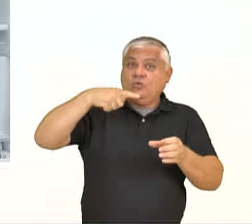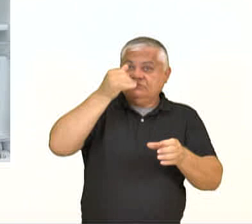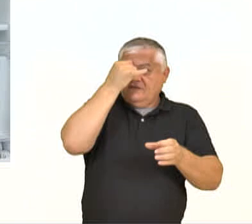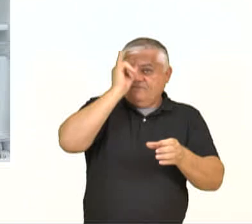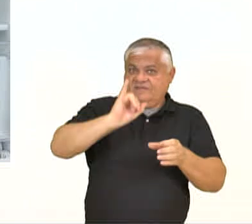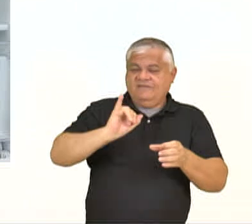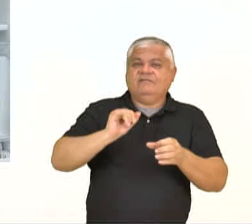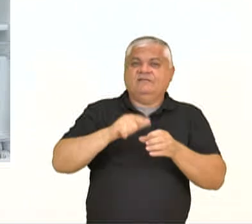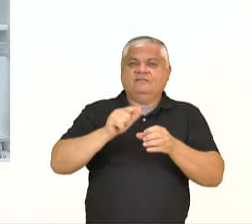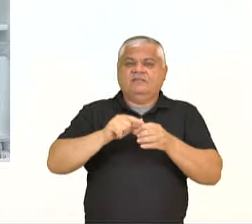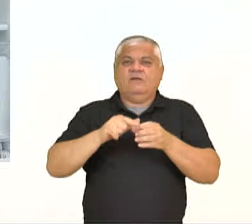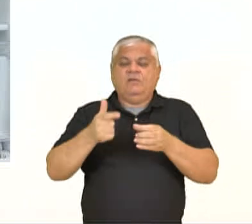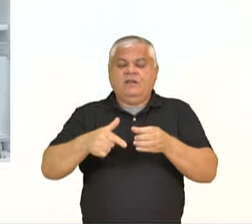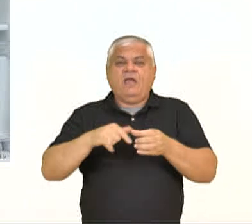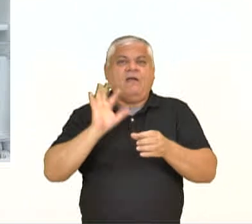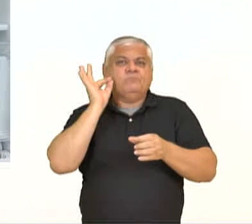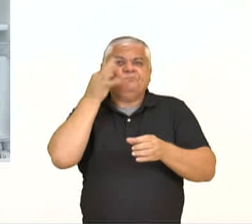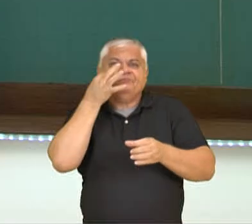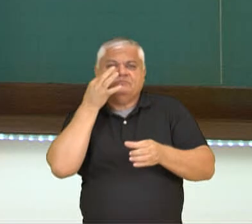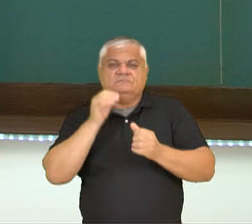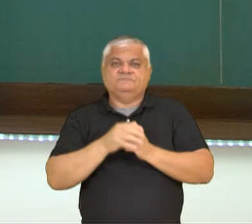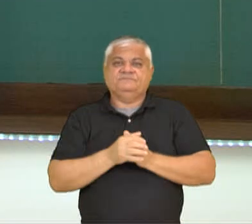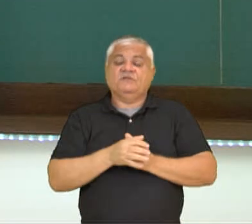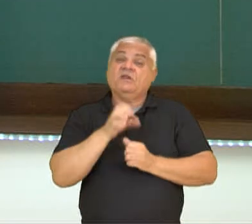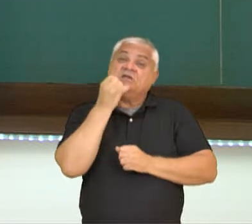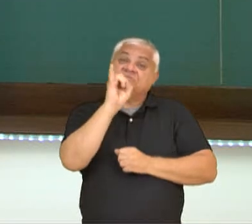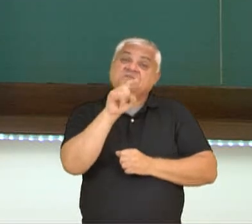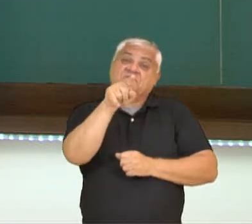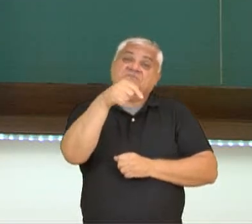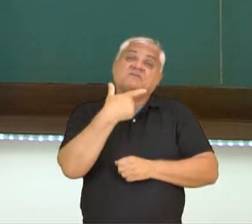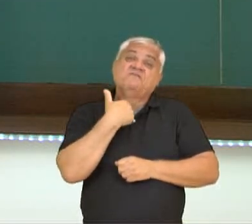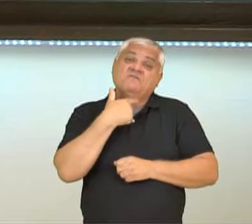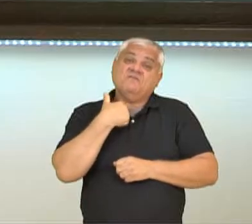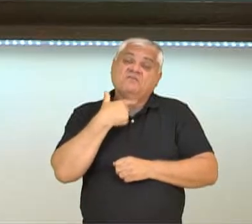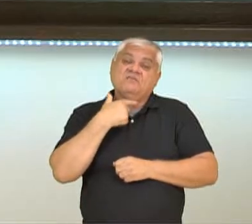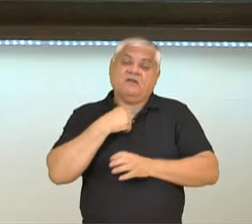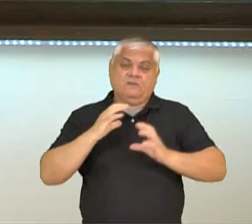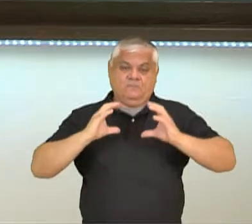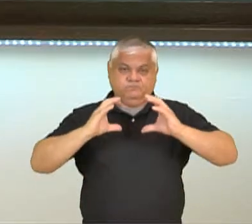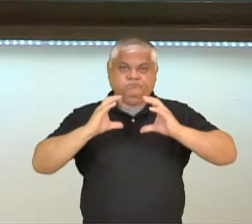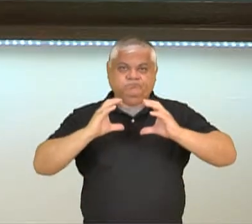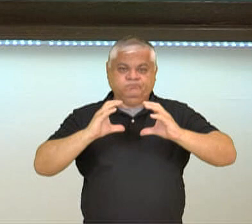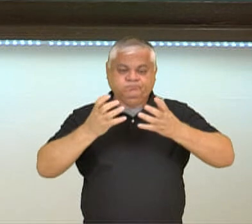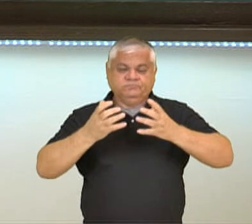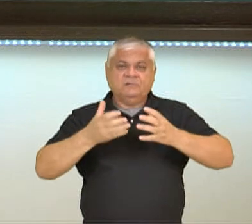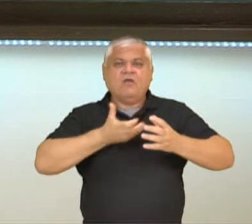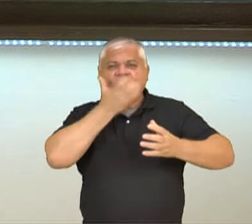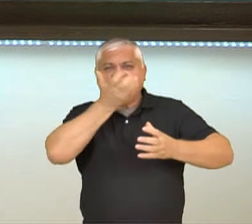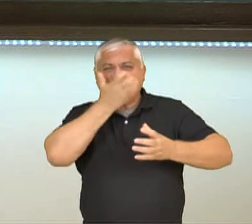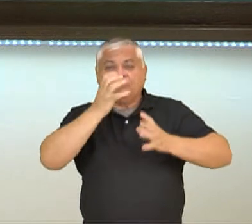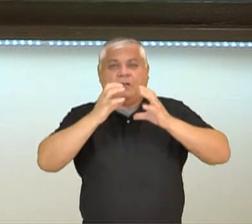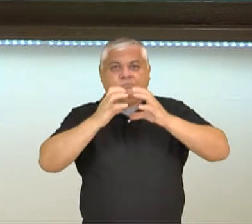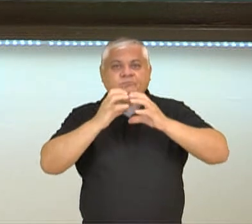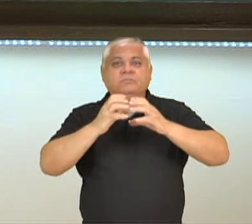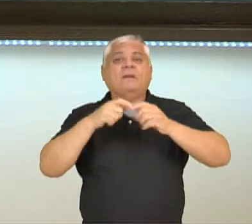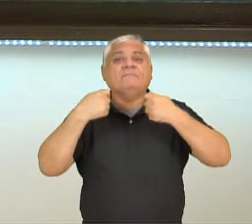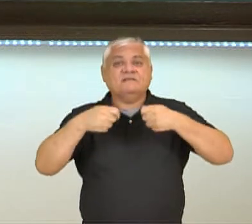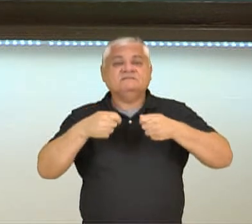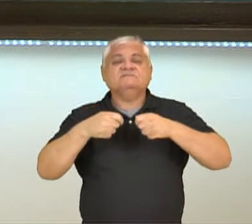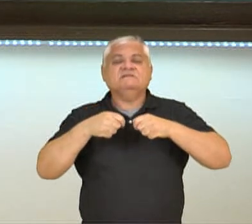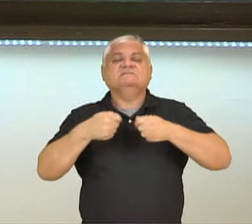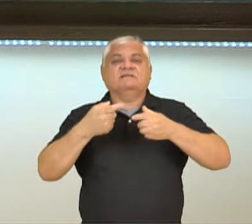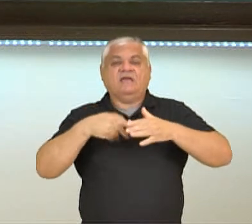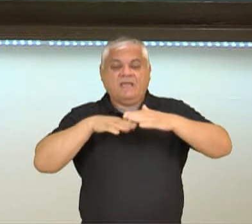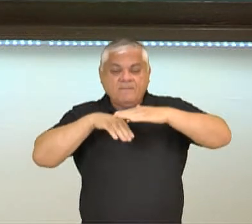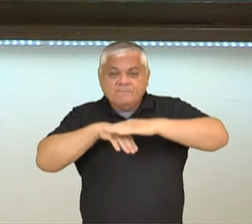a durar bem mais tempo. Agora, se você quer guardar as frutas inteiras, então é importante você guardar elas na gaveta